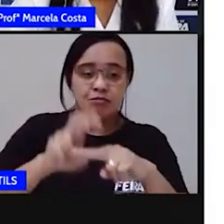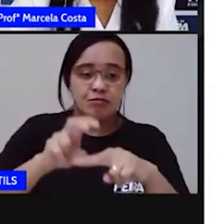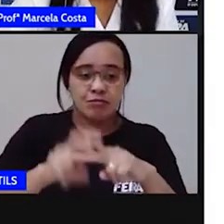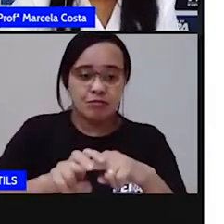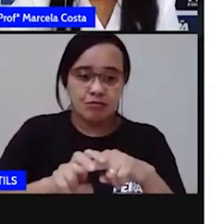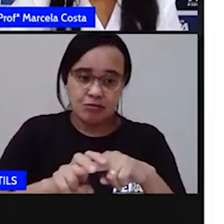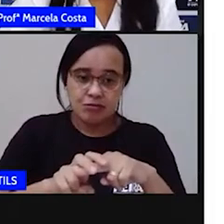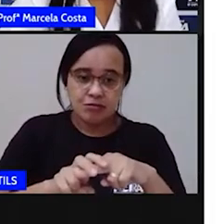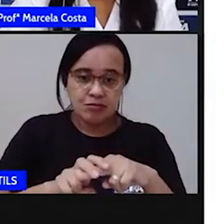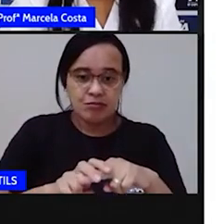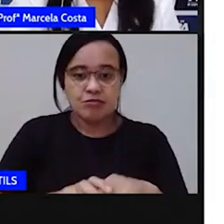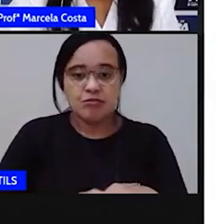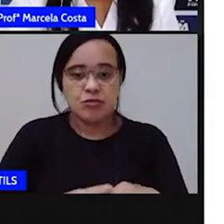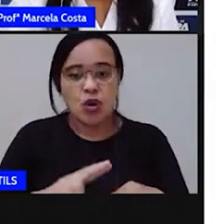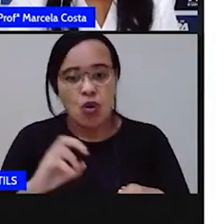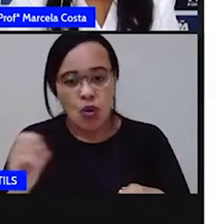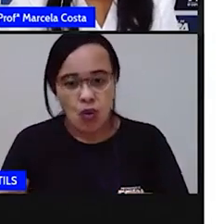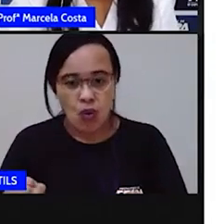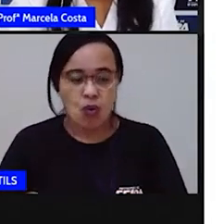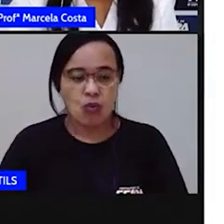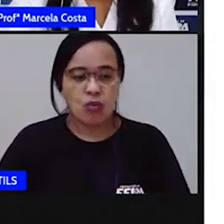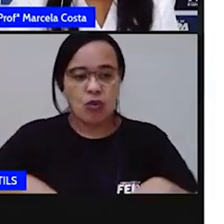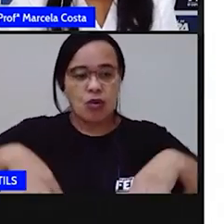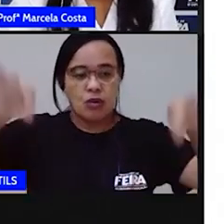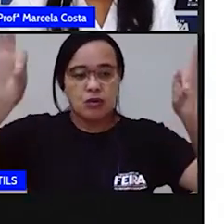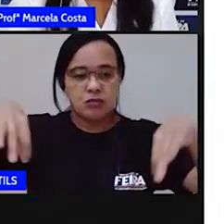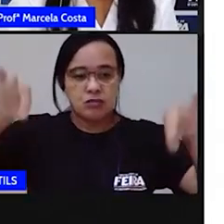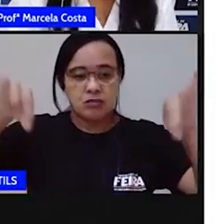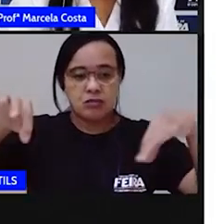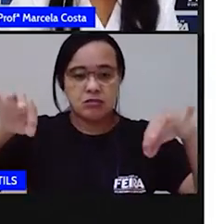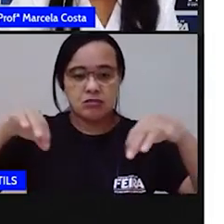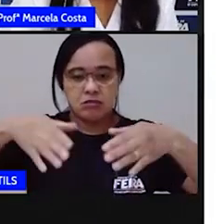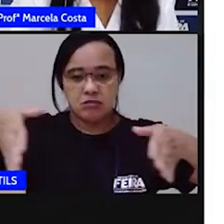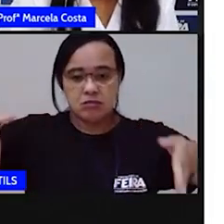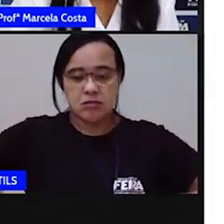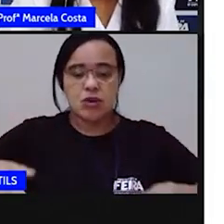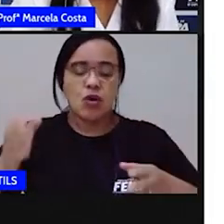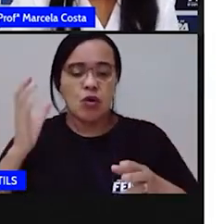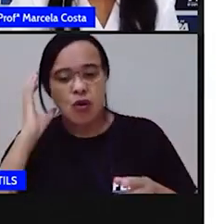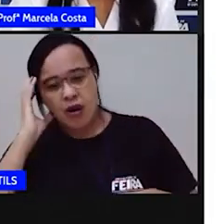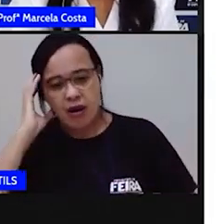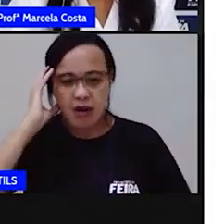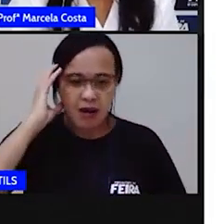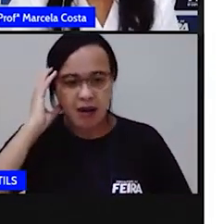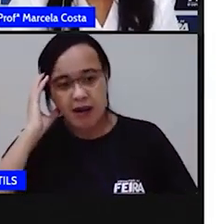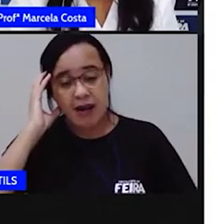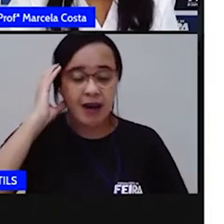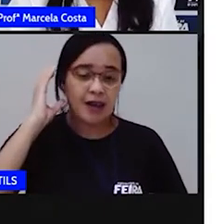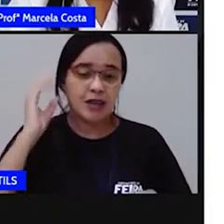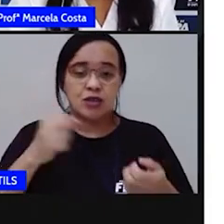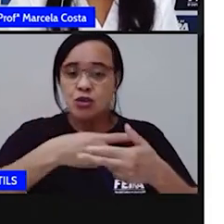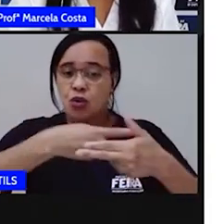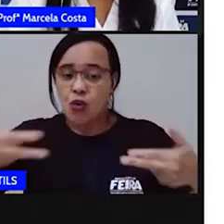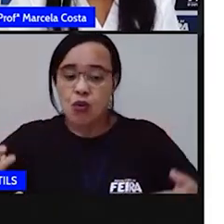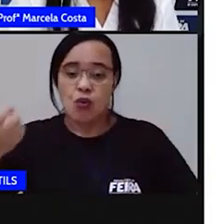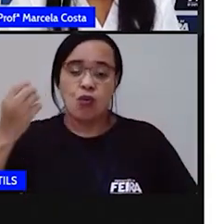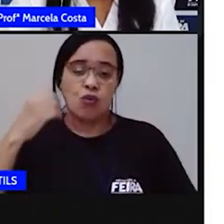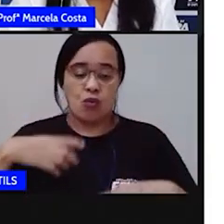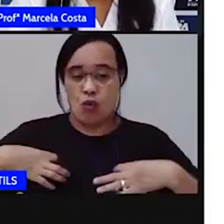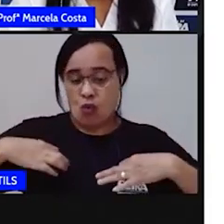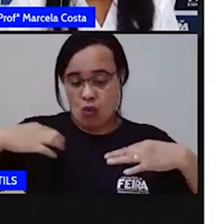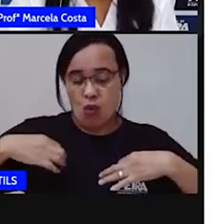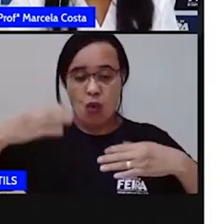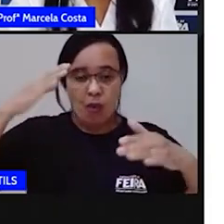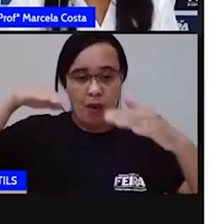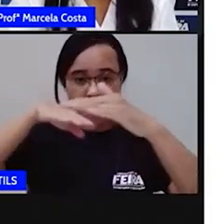lençol? Ou um rádio? Ou um guarda-roupa? Um computador? Uma